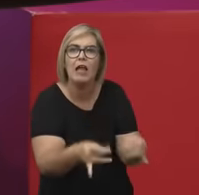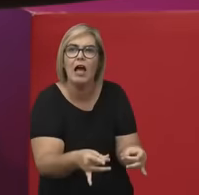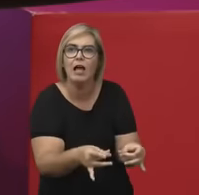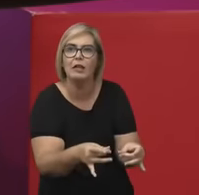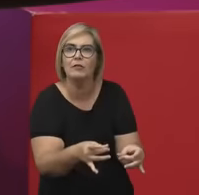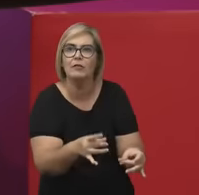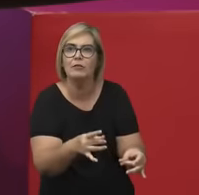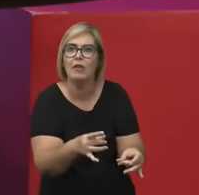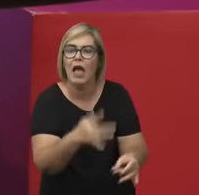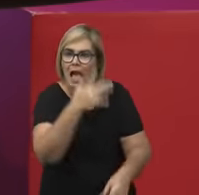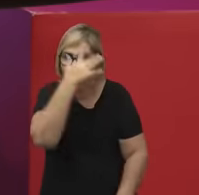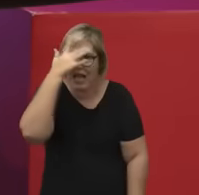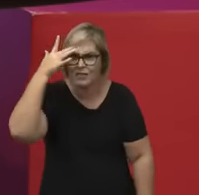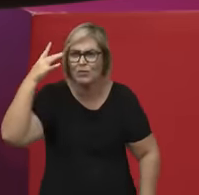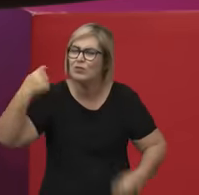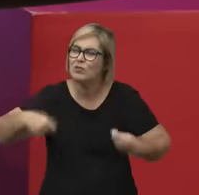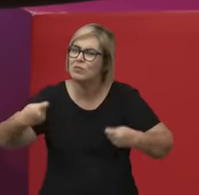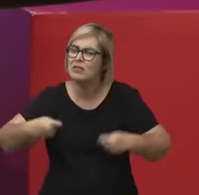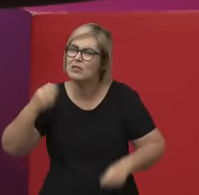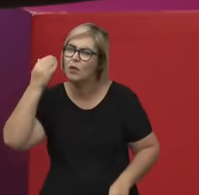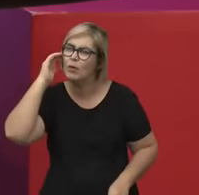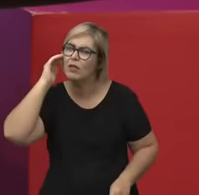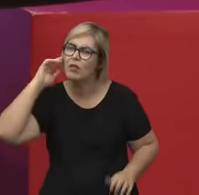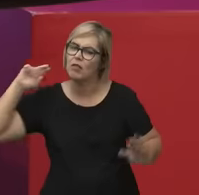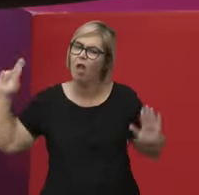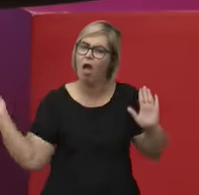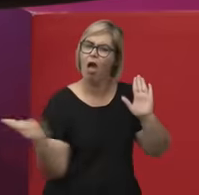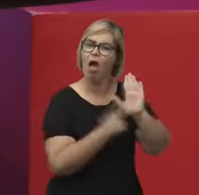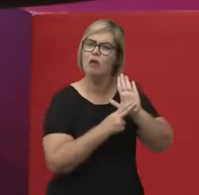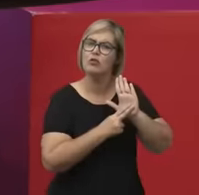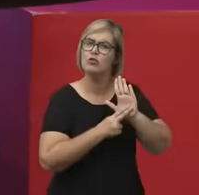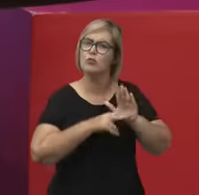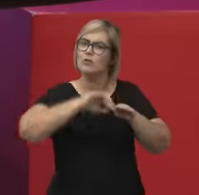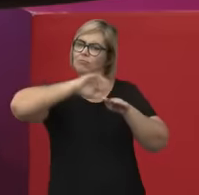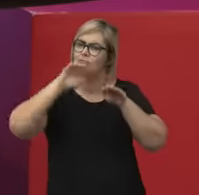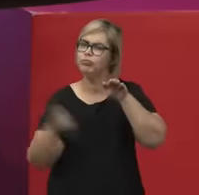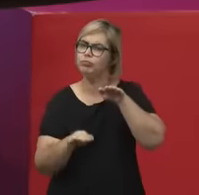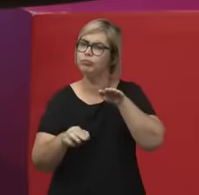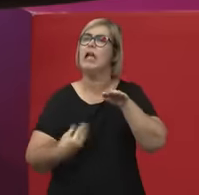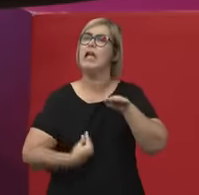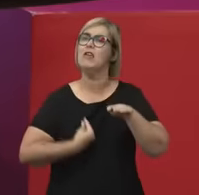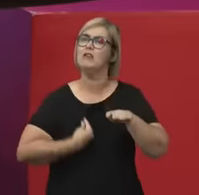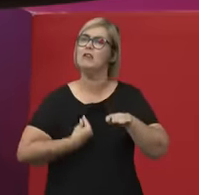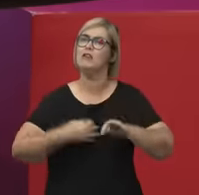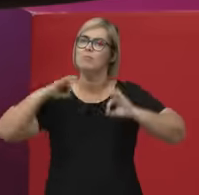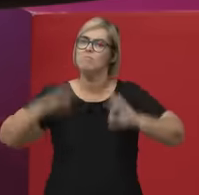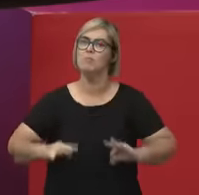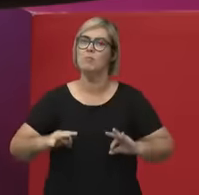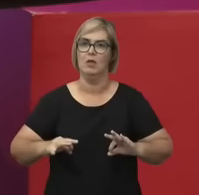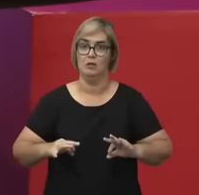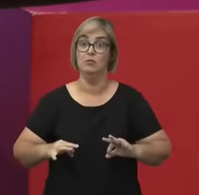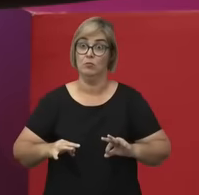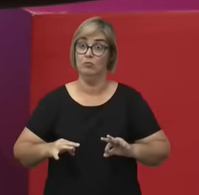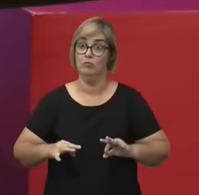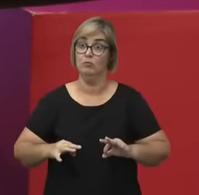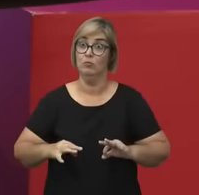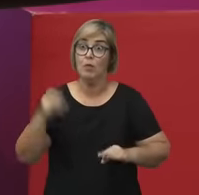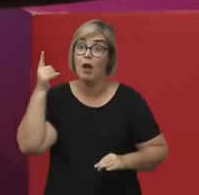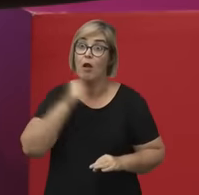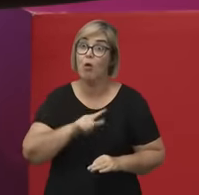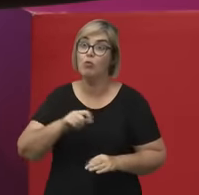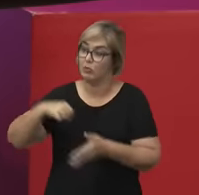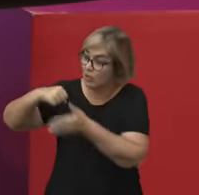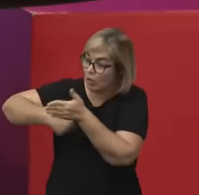reconhecer uma desigualdade para que ela se torne uma reivindicação que gera as condições